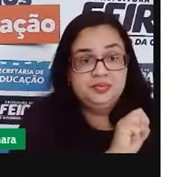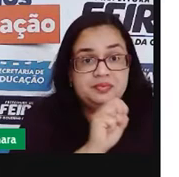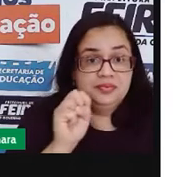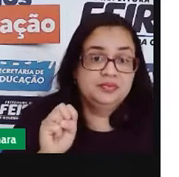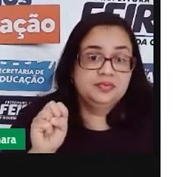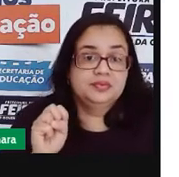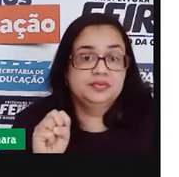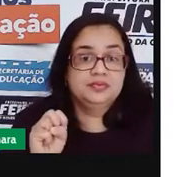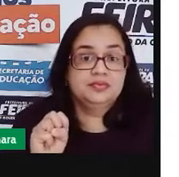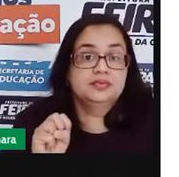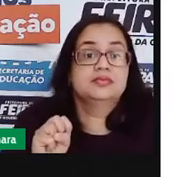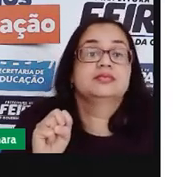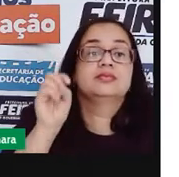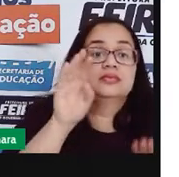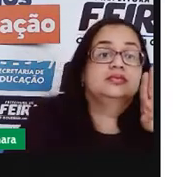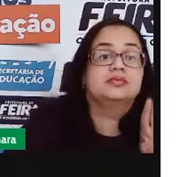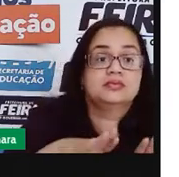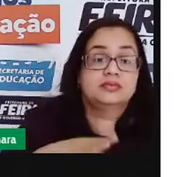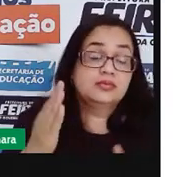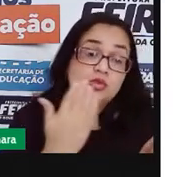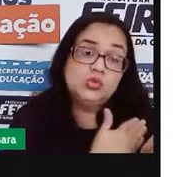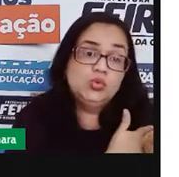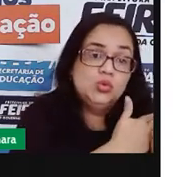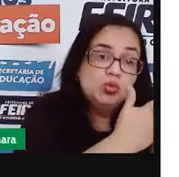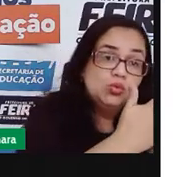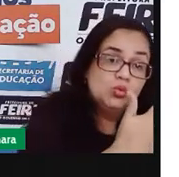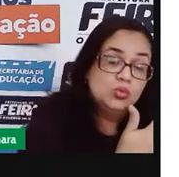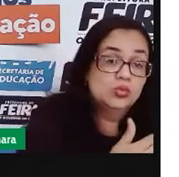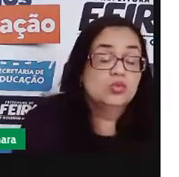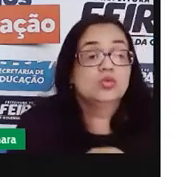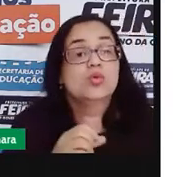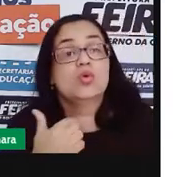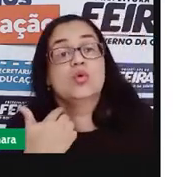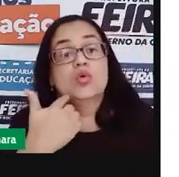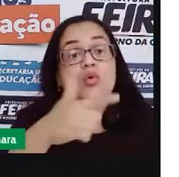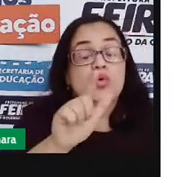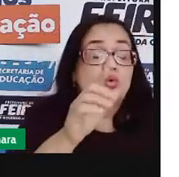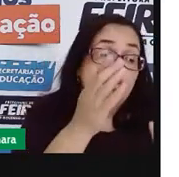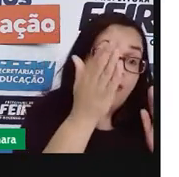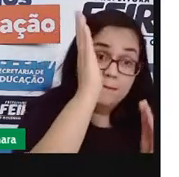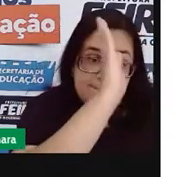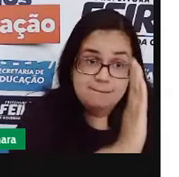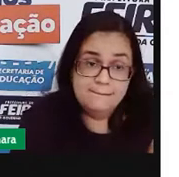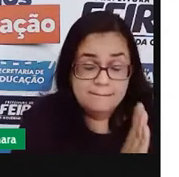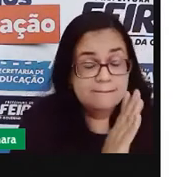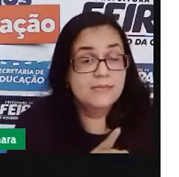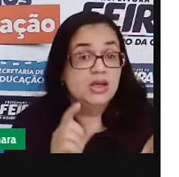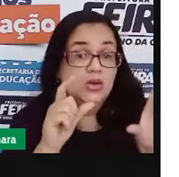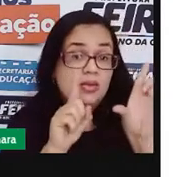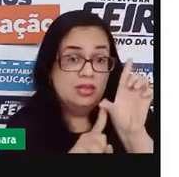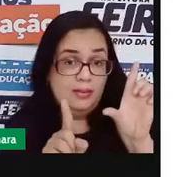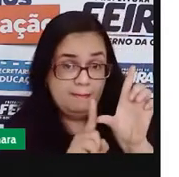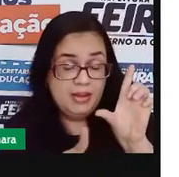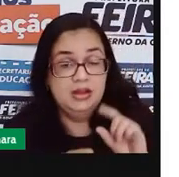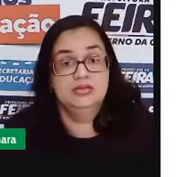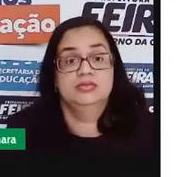Umas vezes vem no começo, outras no meio da palavra.